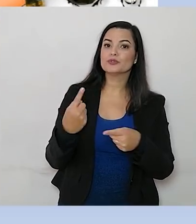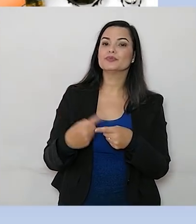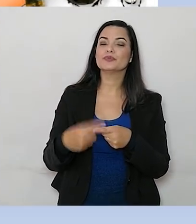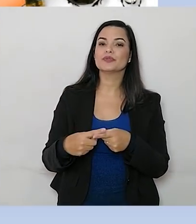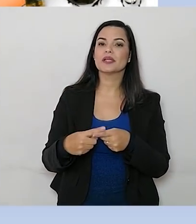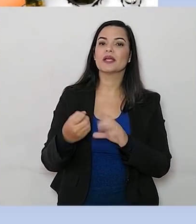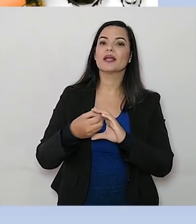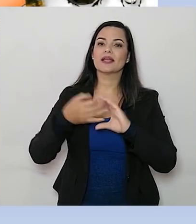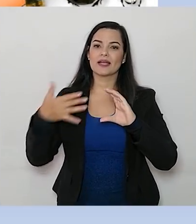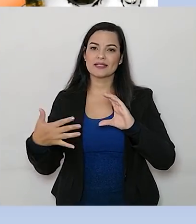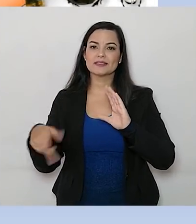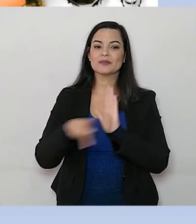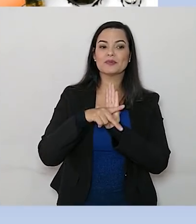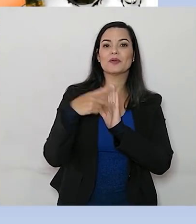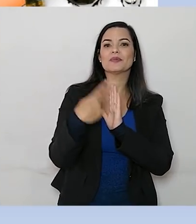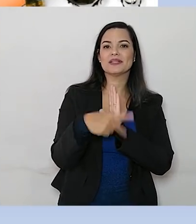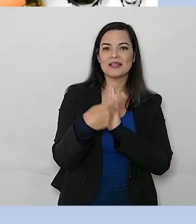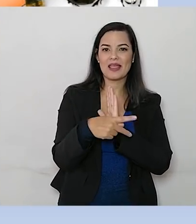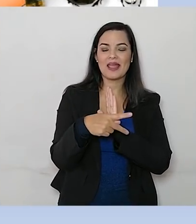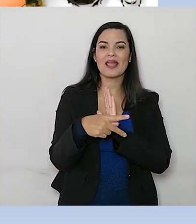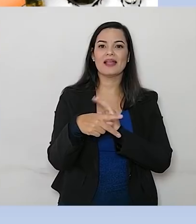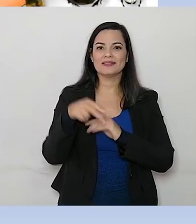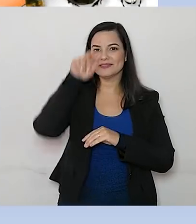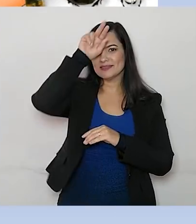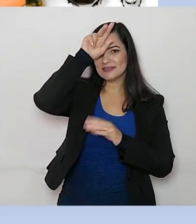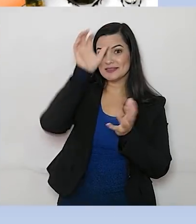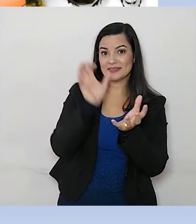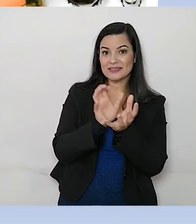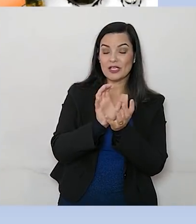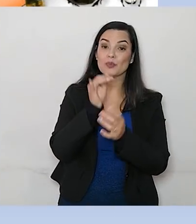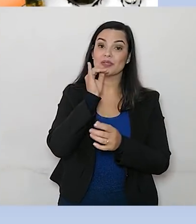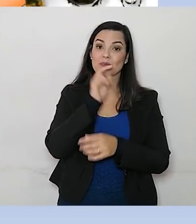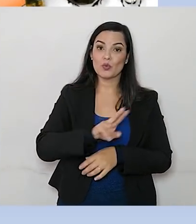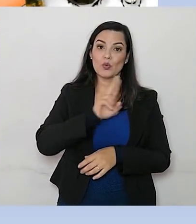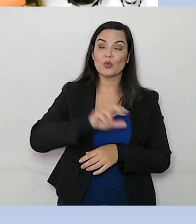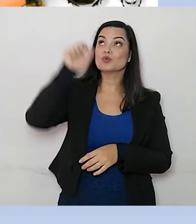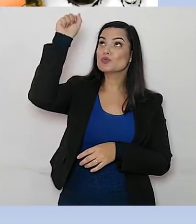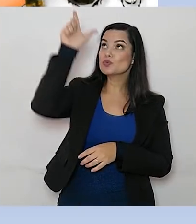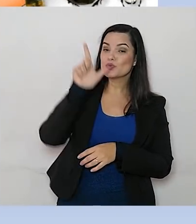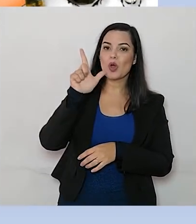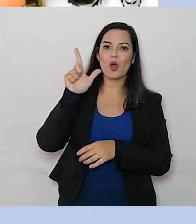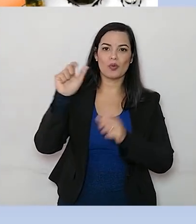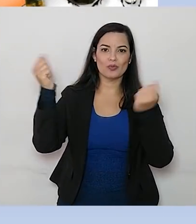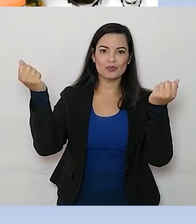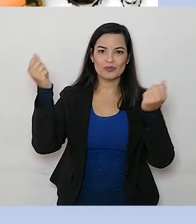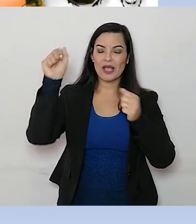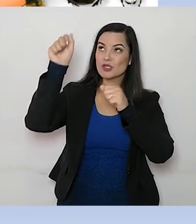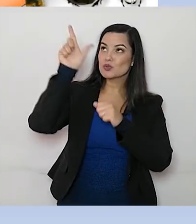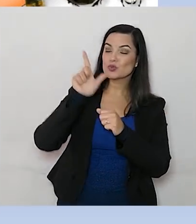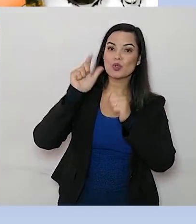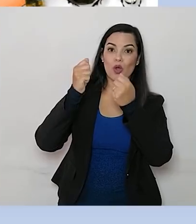características que esses insetos têm. Como, por exemplo, utilizar a própria luz do sol como fonte de energia.